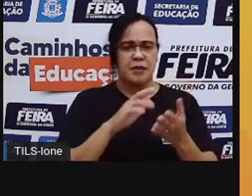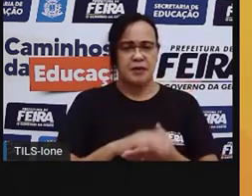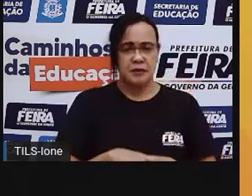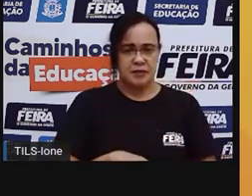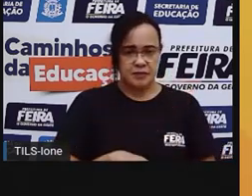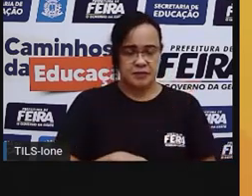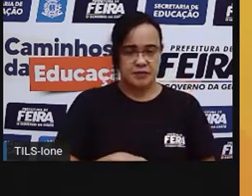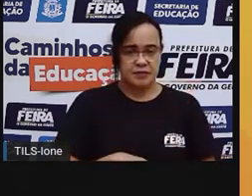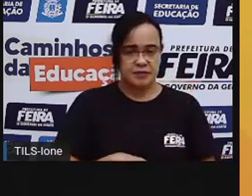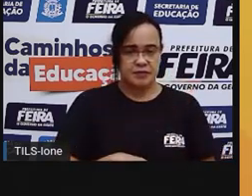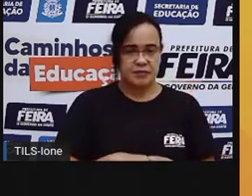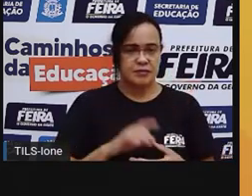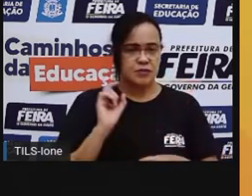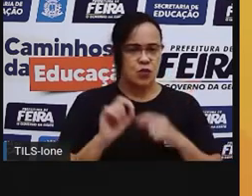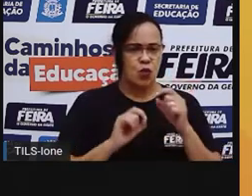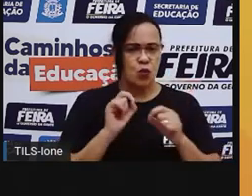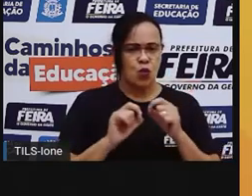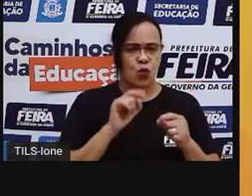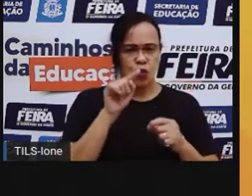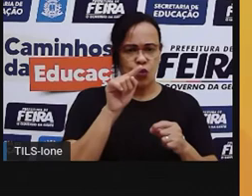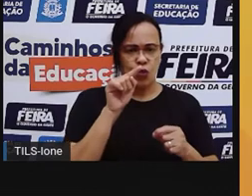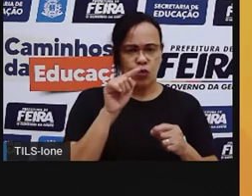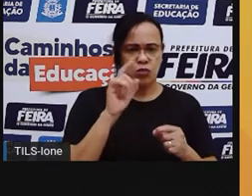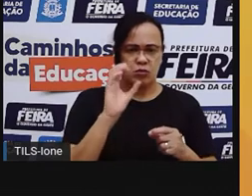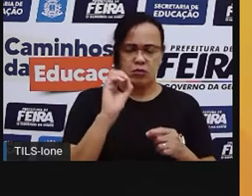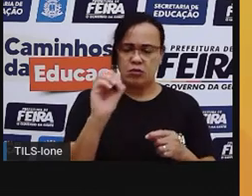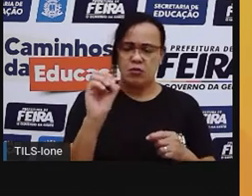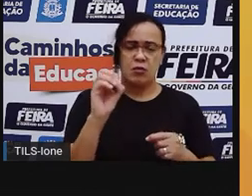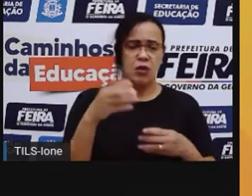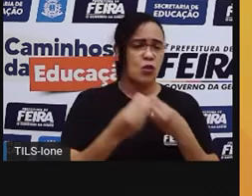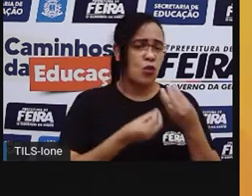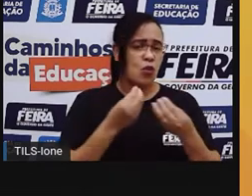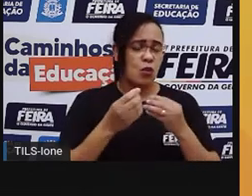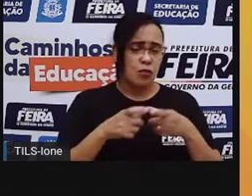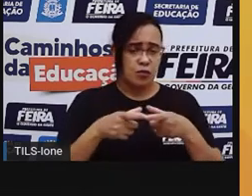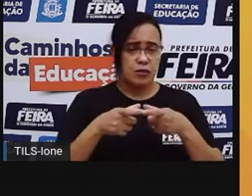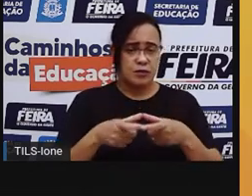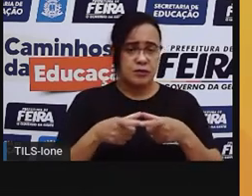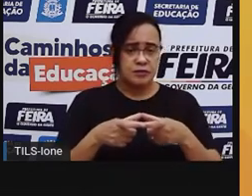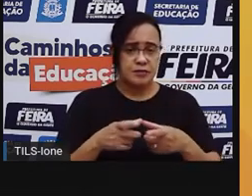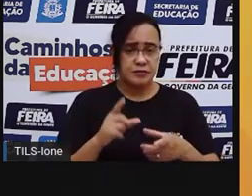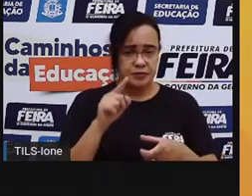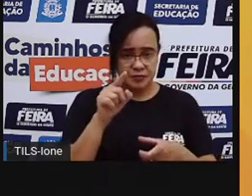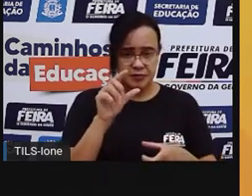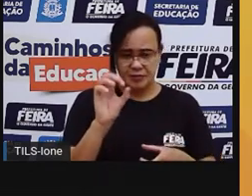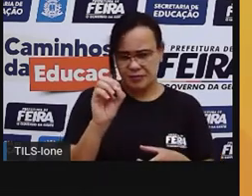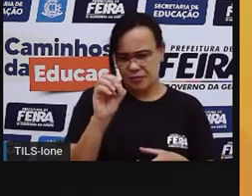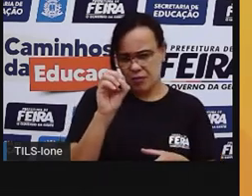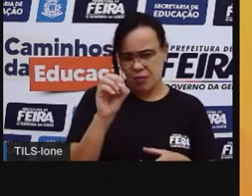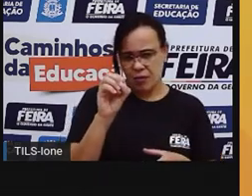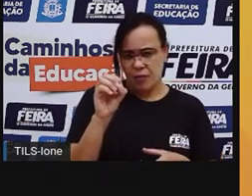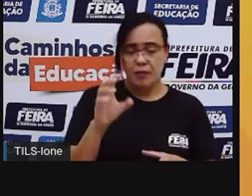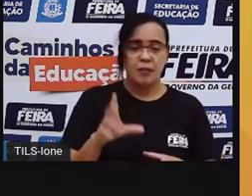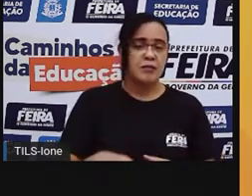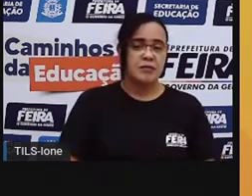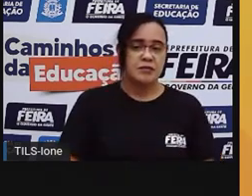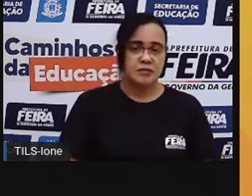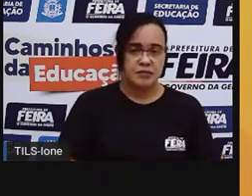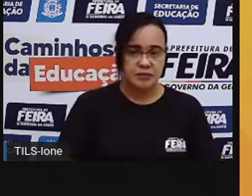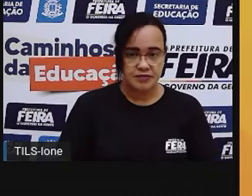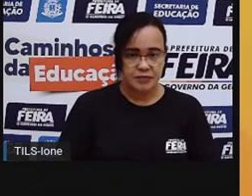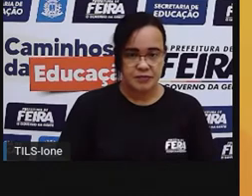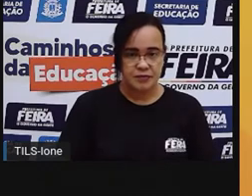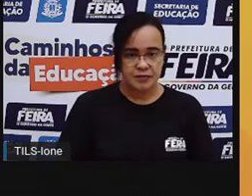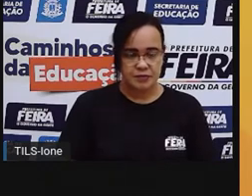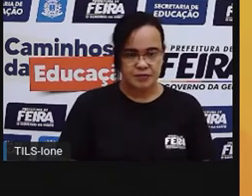Que bola é essa? A prova explicou lá nesse cante. Vamos ver qual é esse tipo de bola. É uma